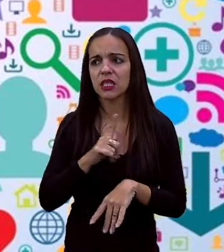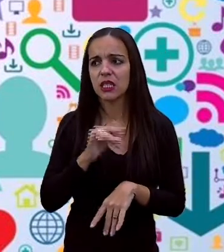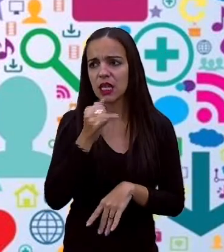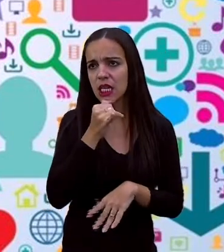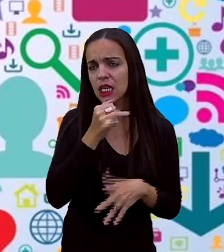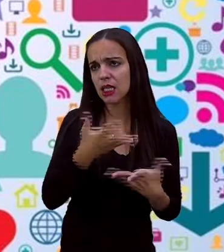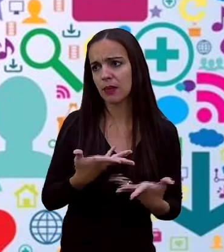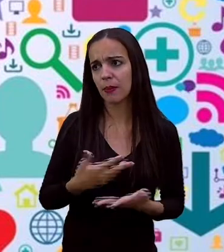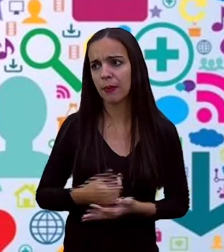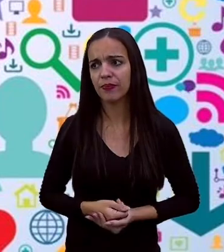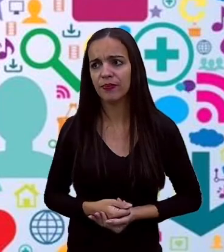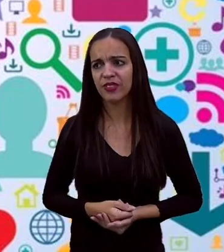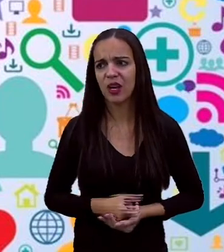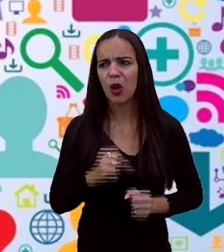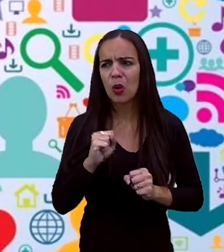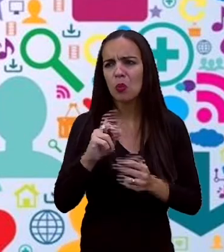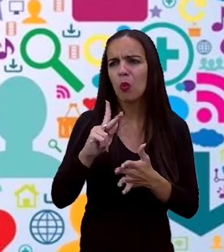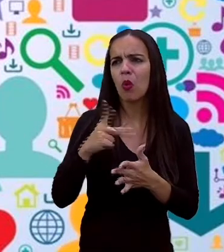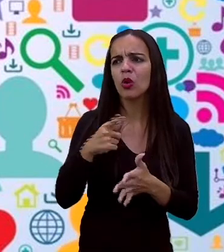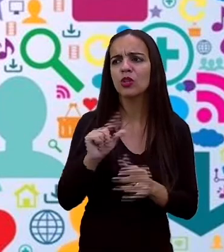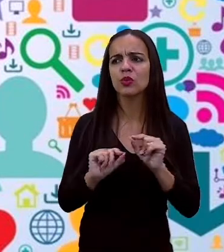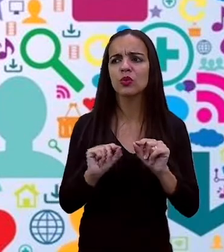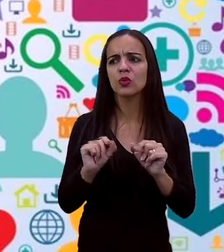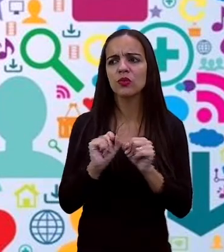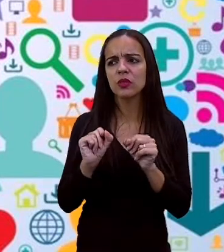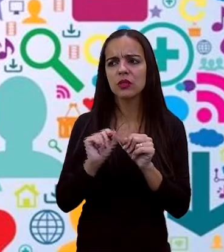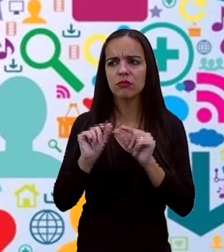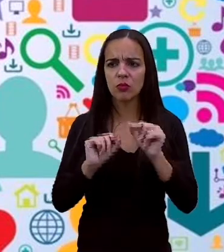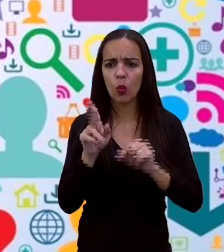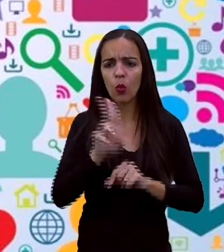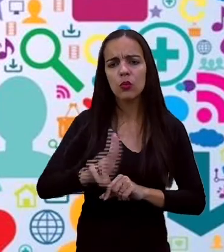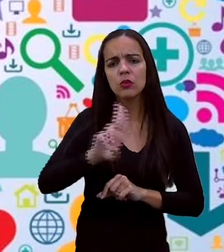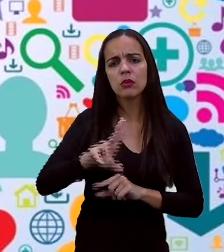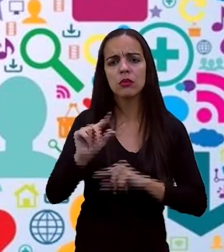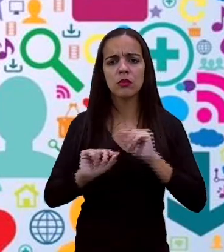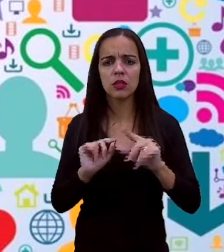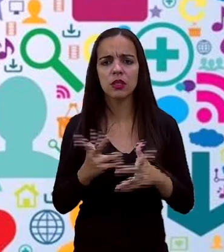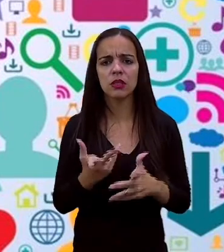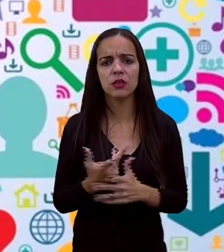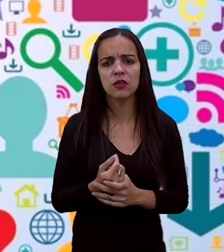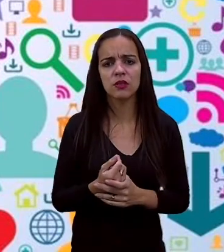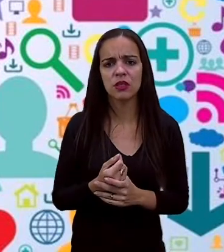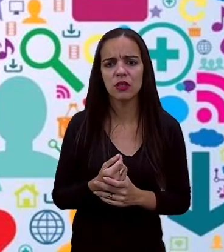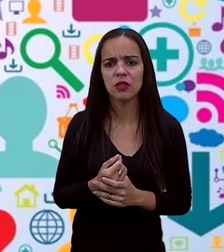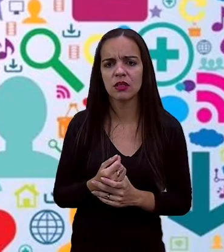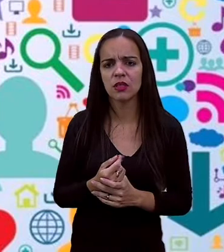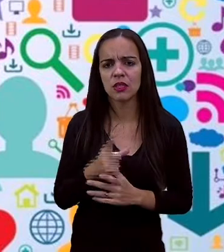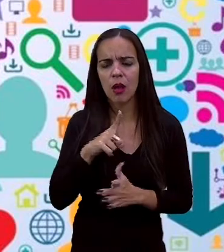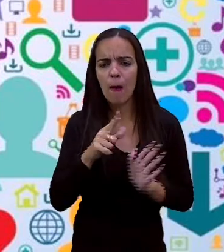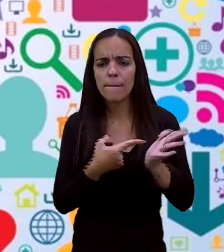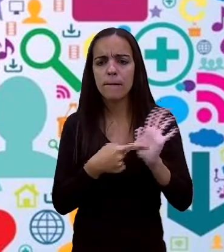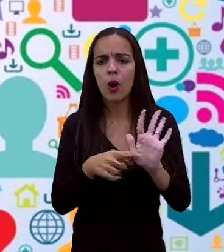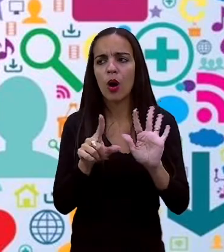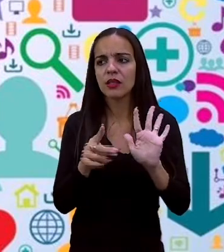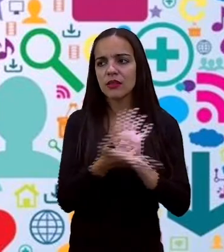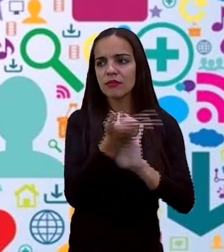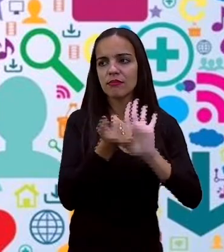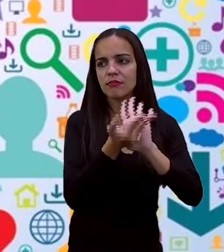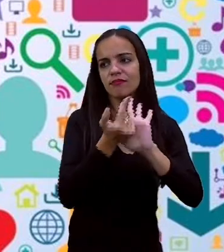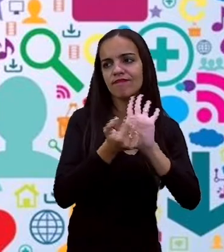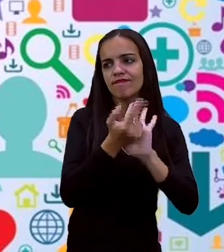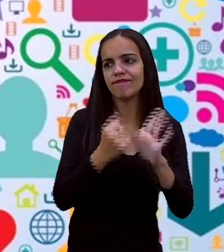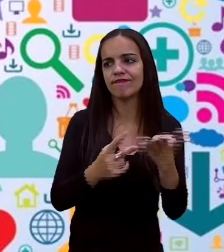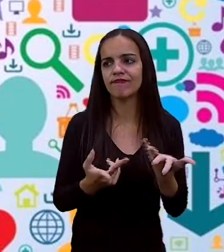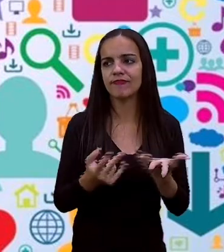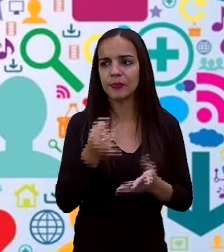já disse. E isso pode ser feito com o uso de uma linguagem figurada. Aquela linguagem que nós